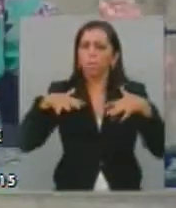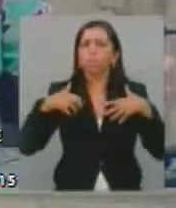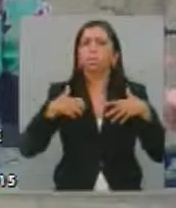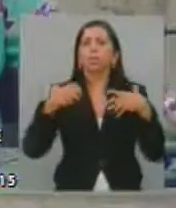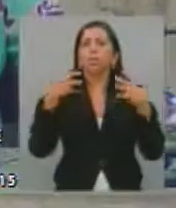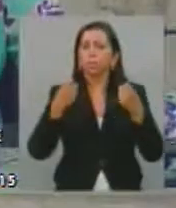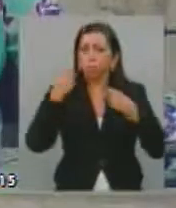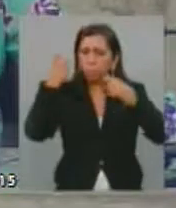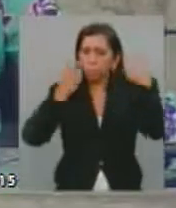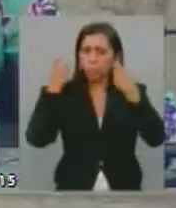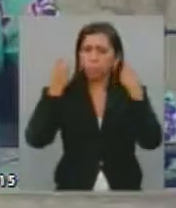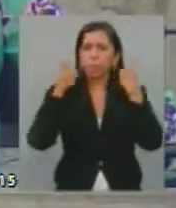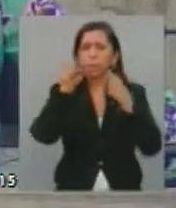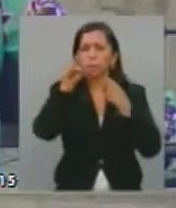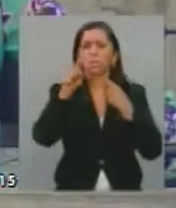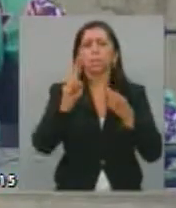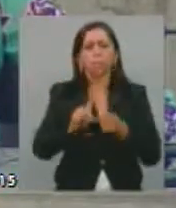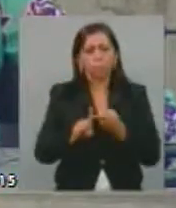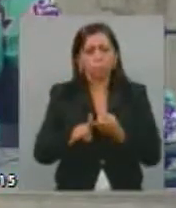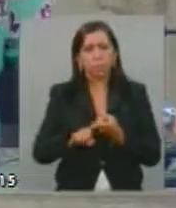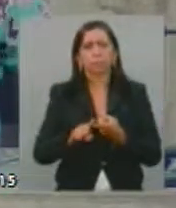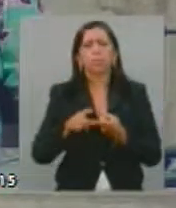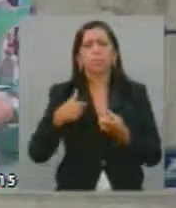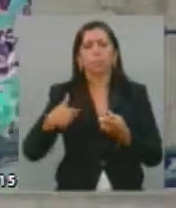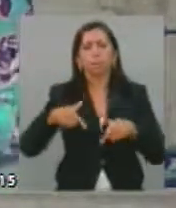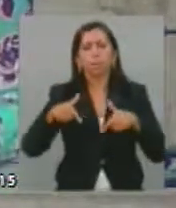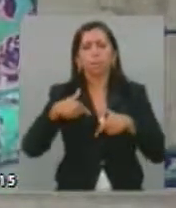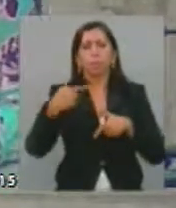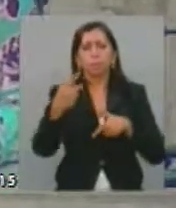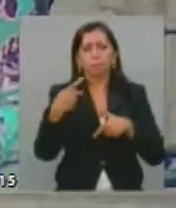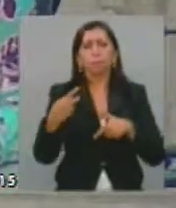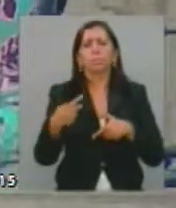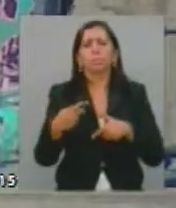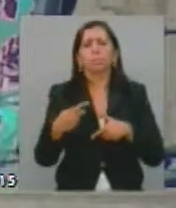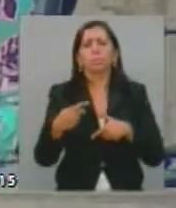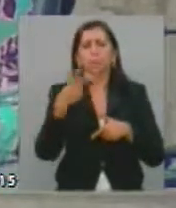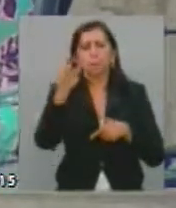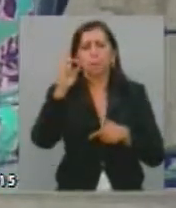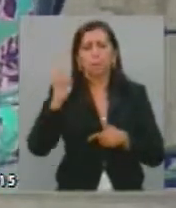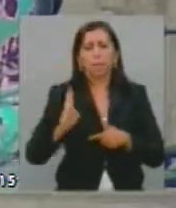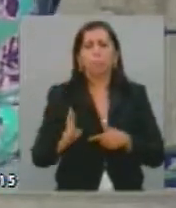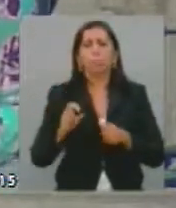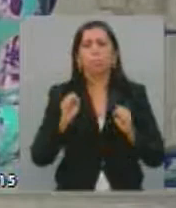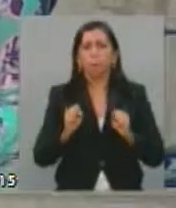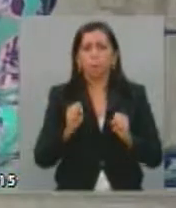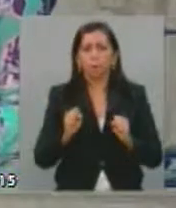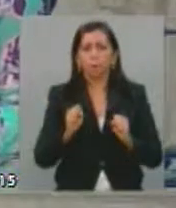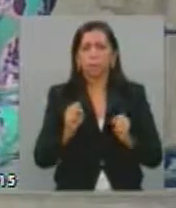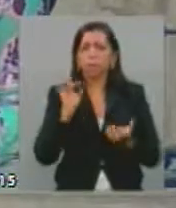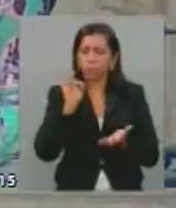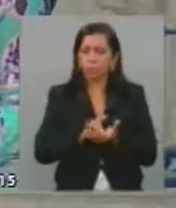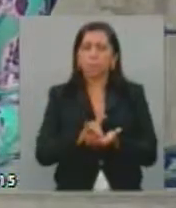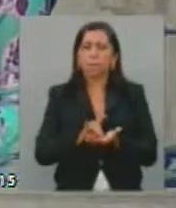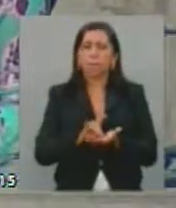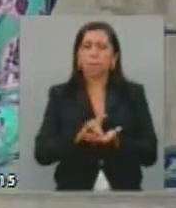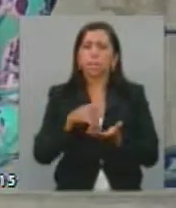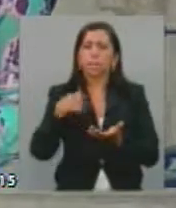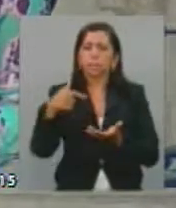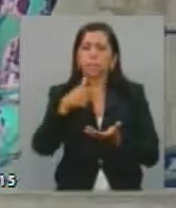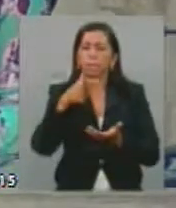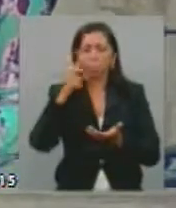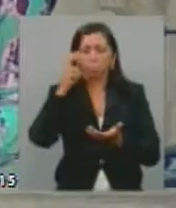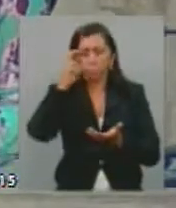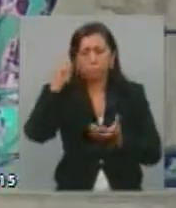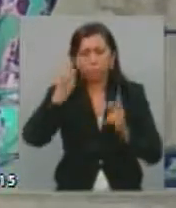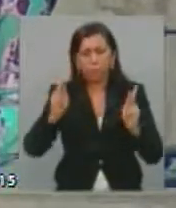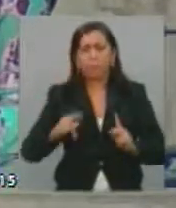preocupação de vossa excelência e que o nosso trabalho, deputado Renato Roseno, possa, de verdade, trazer uma cultura de